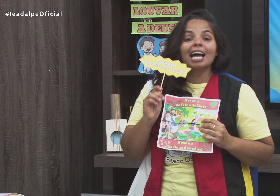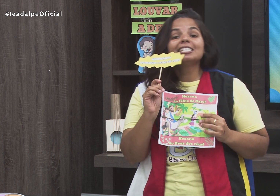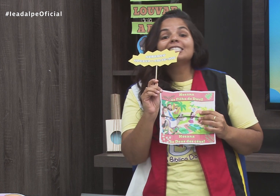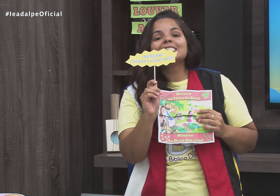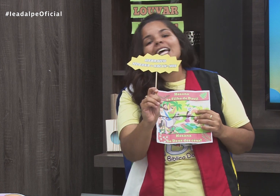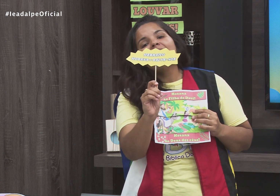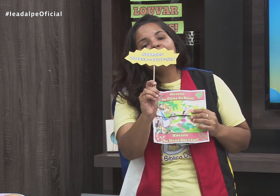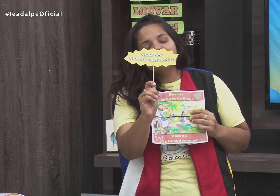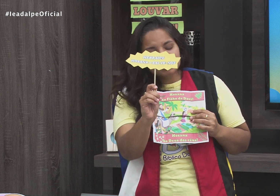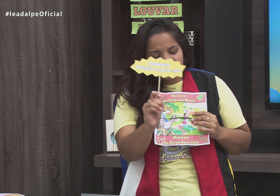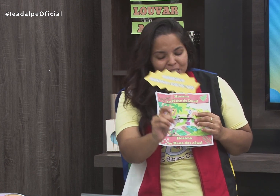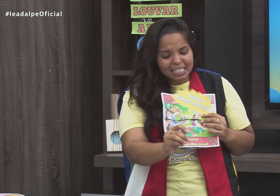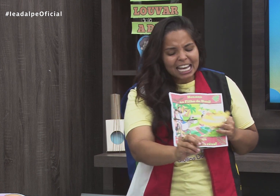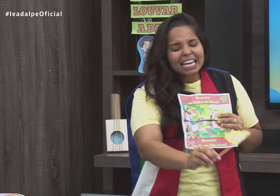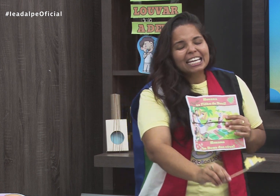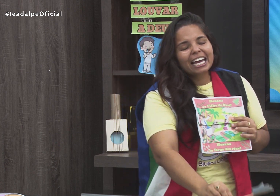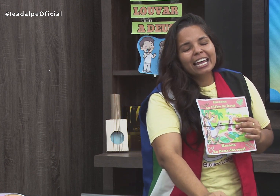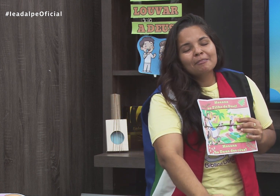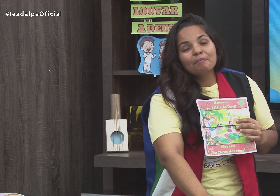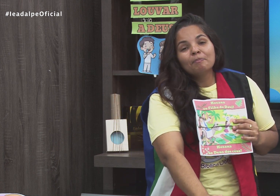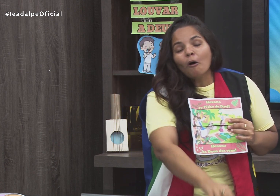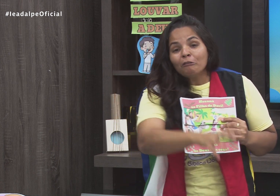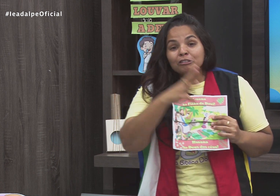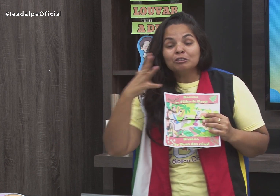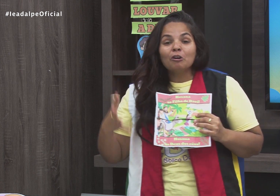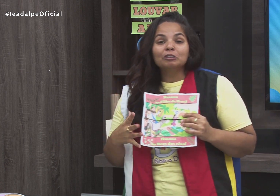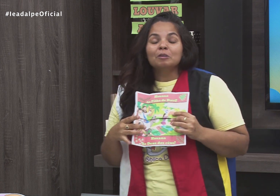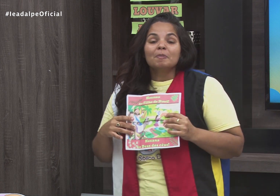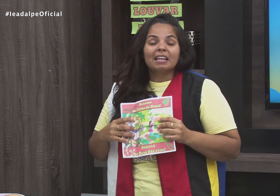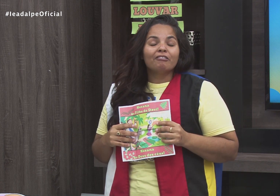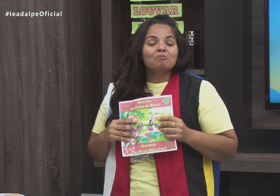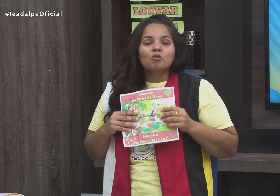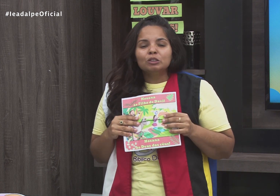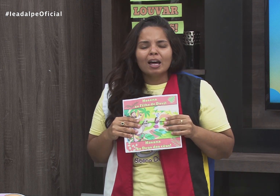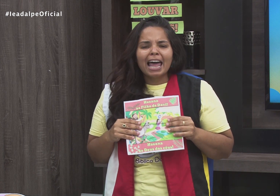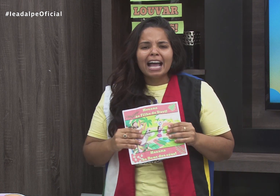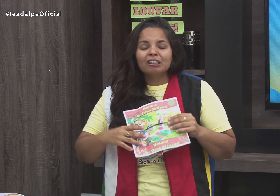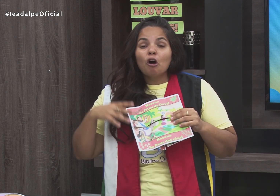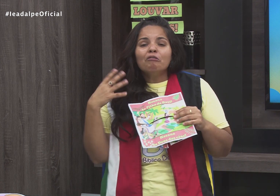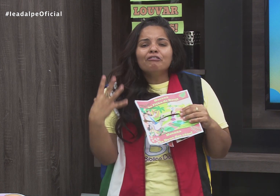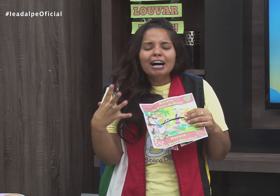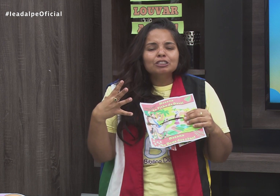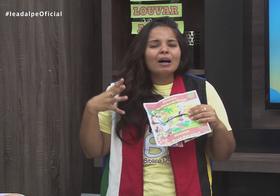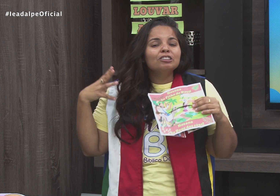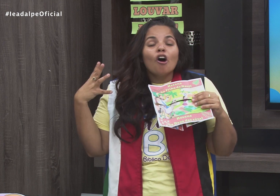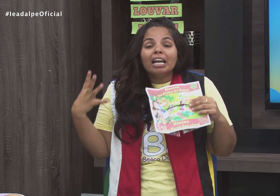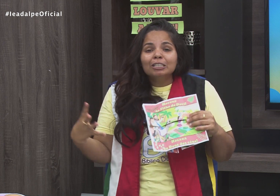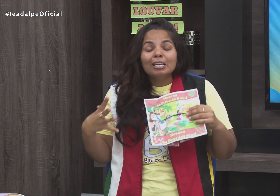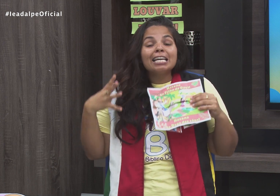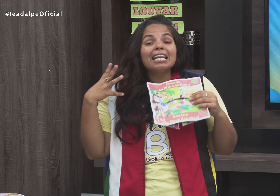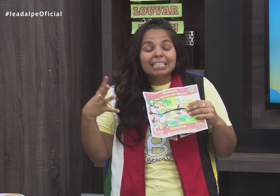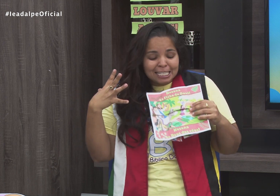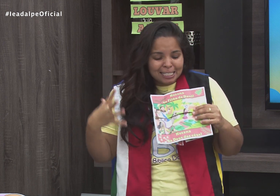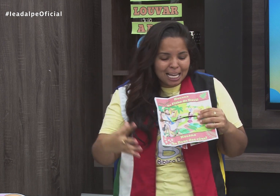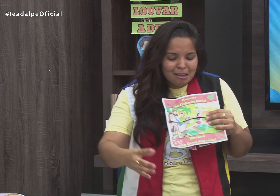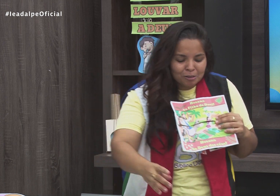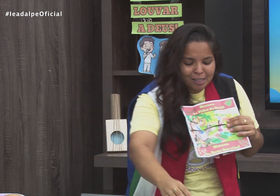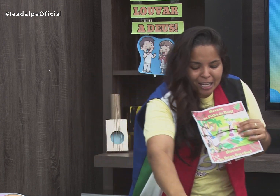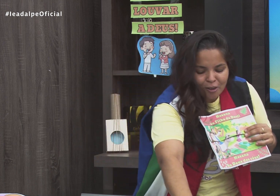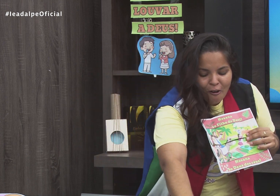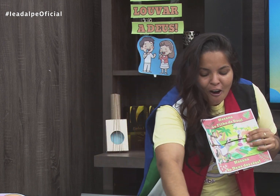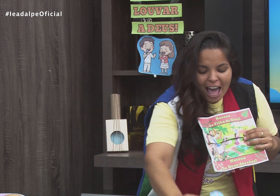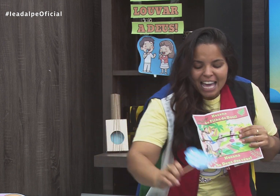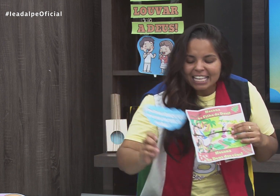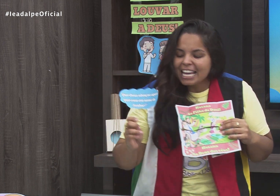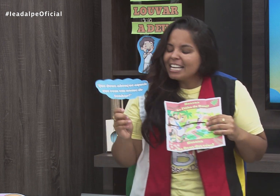significa salve-nos. E aquele povo todo estava muito alegre, louvando, adorando, engrandecendo